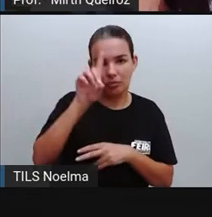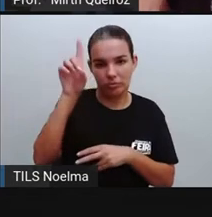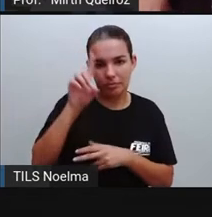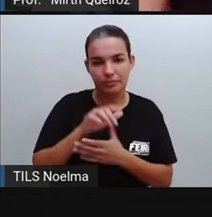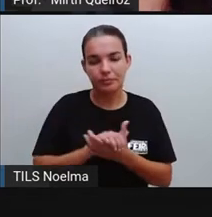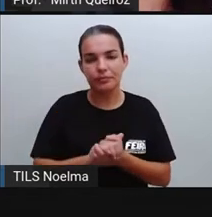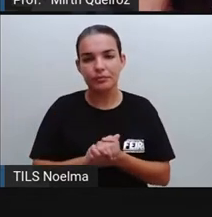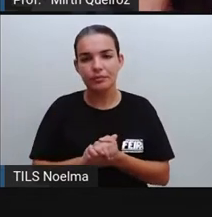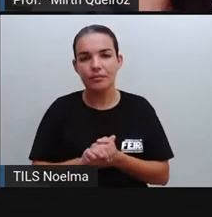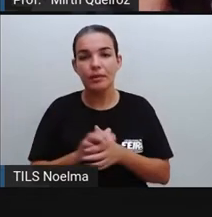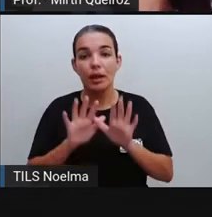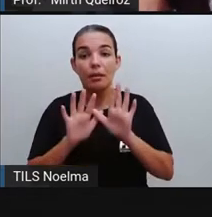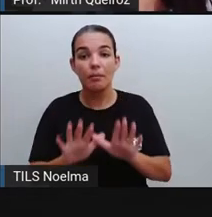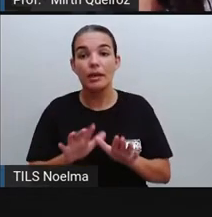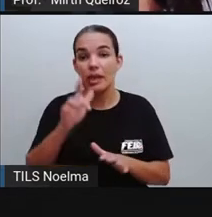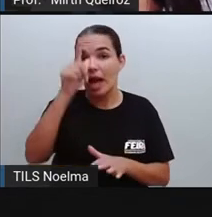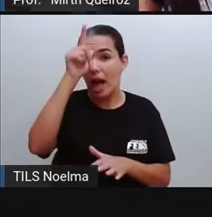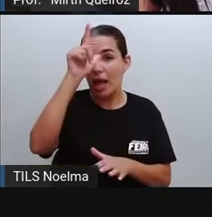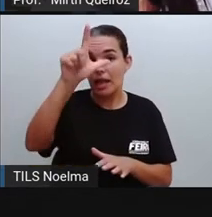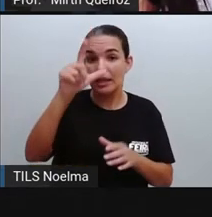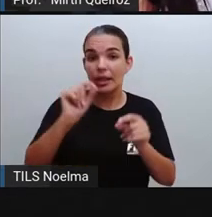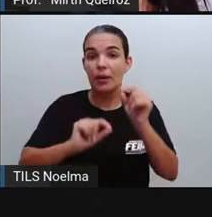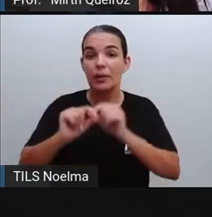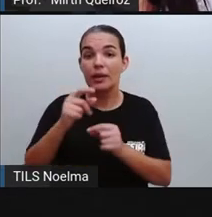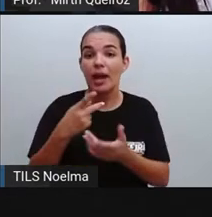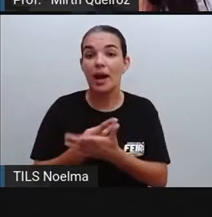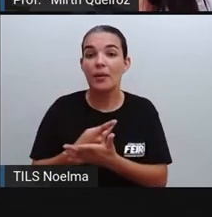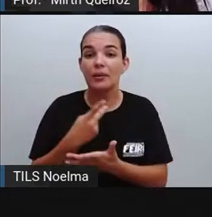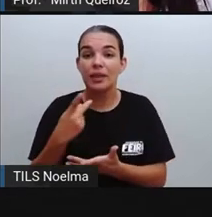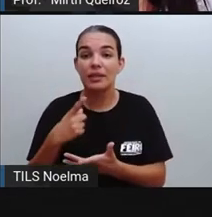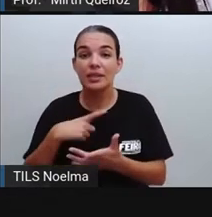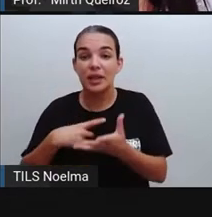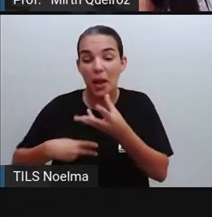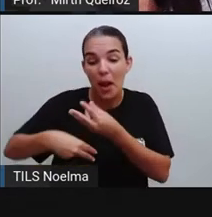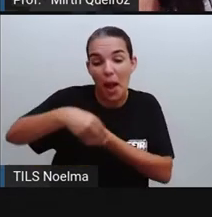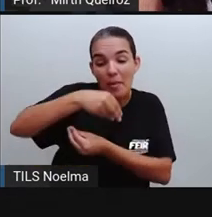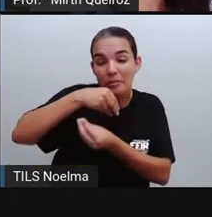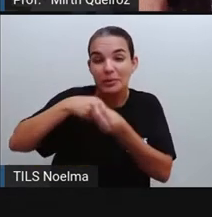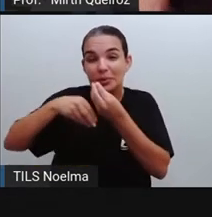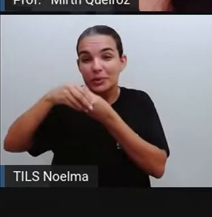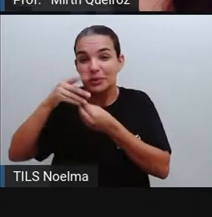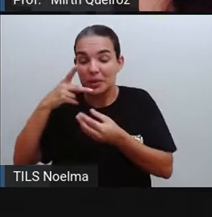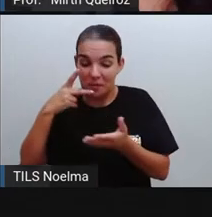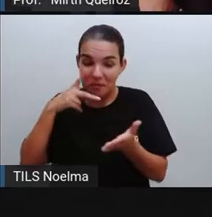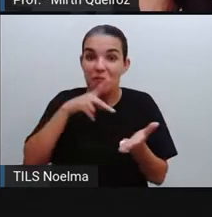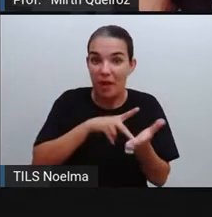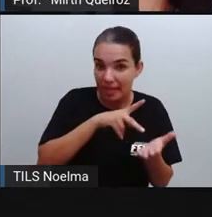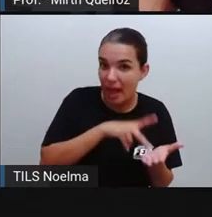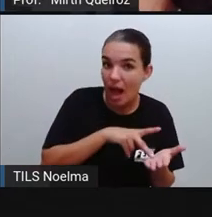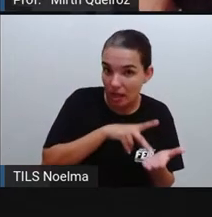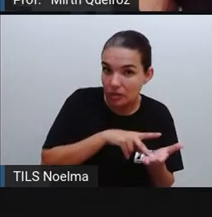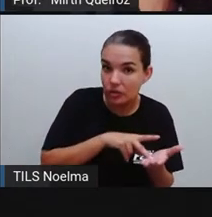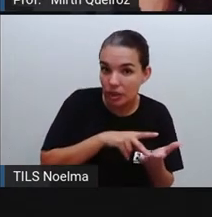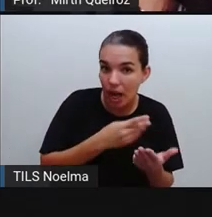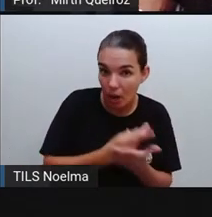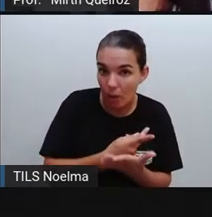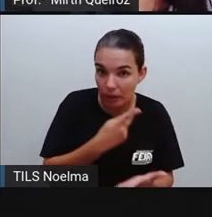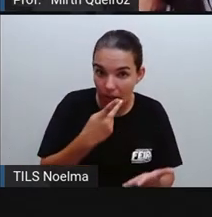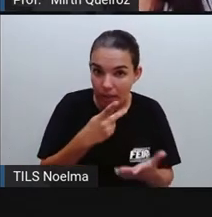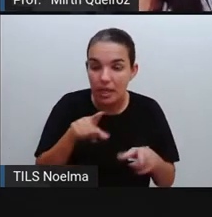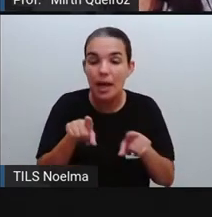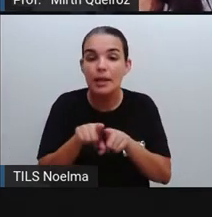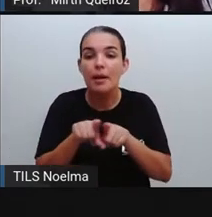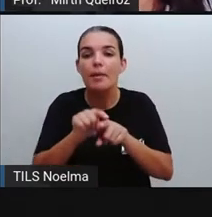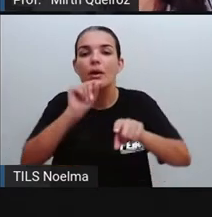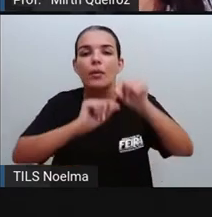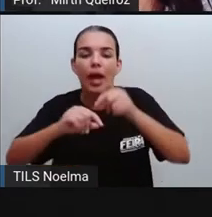realidade dos fatos com a fantasia ou ficção. Então, gente vai ter uma mistura de fatos, que são reais, com